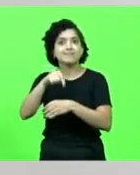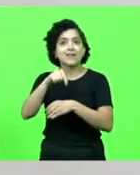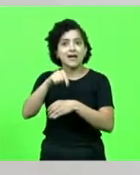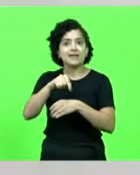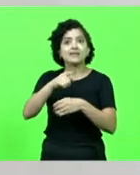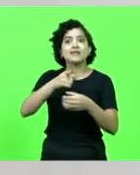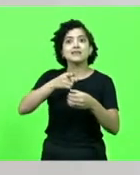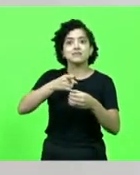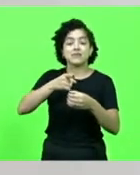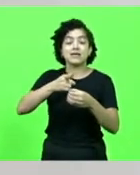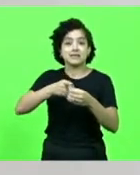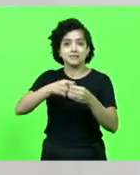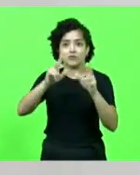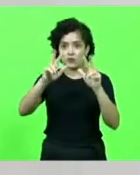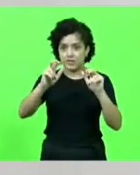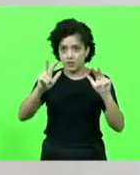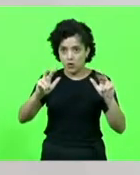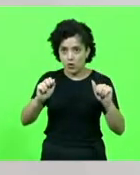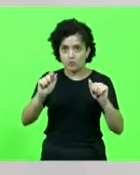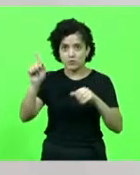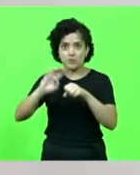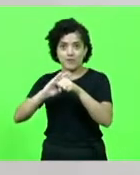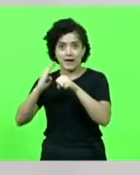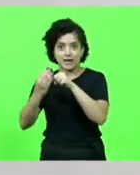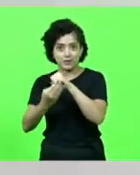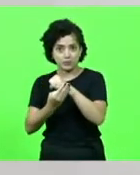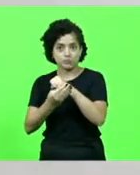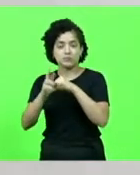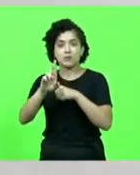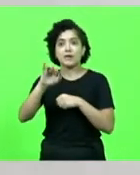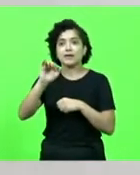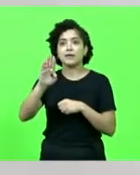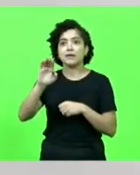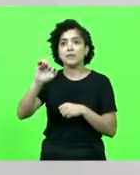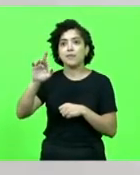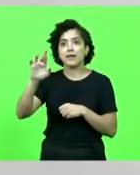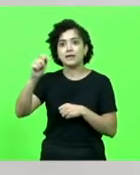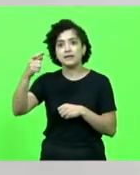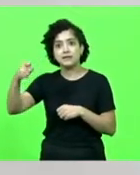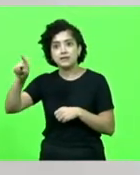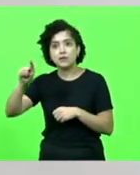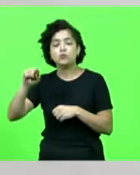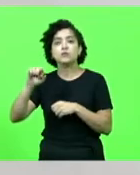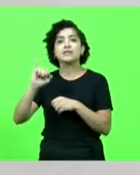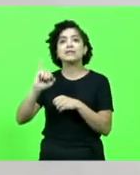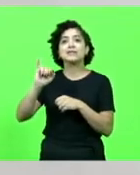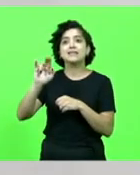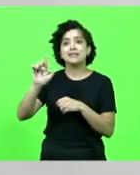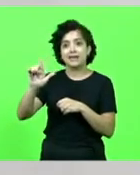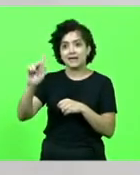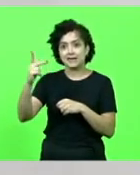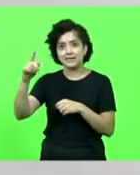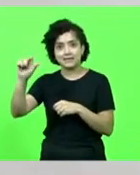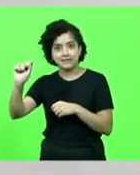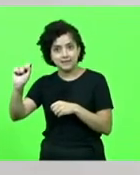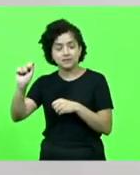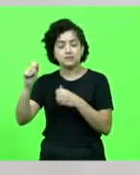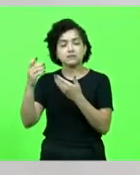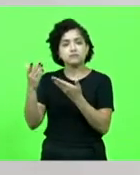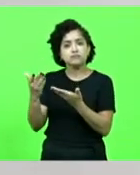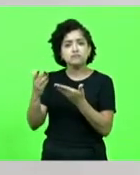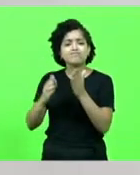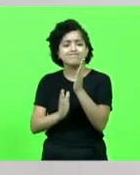pois, no ano de 2019, nós identificamos um sério entrave burocrático que já